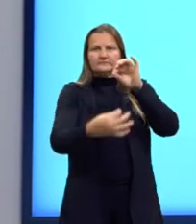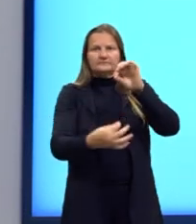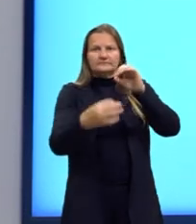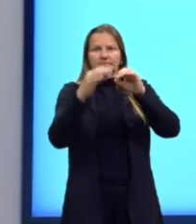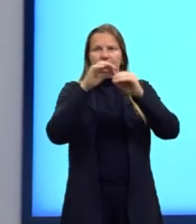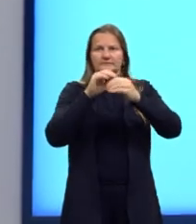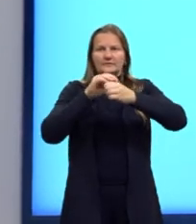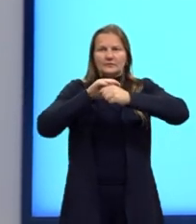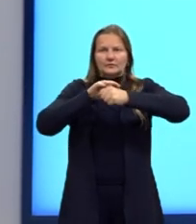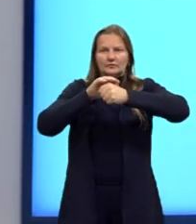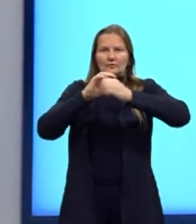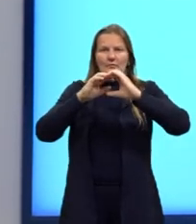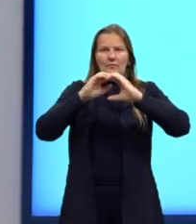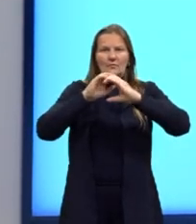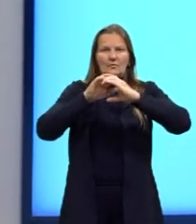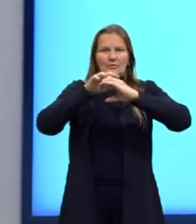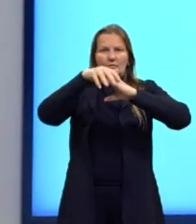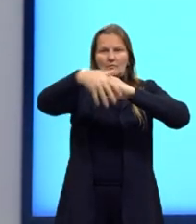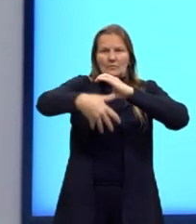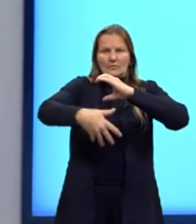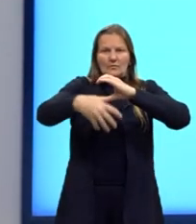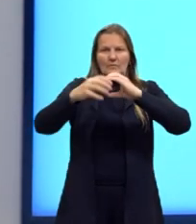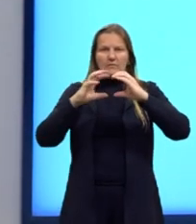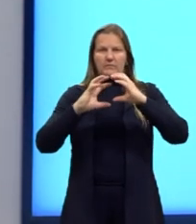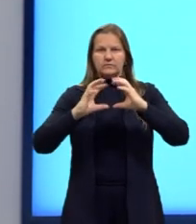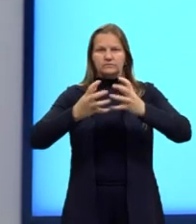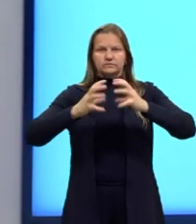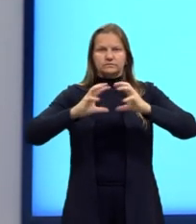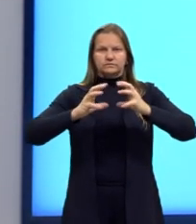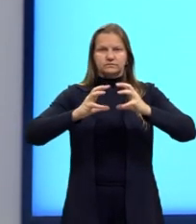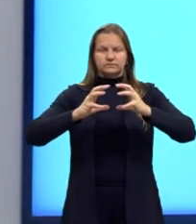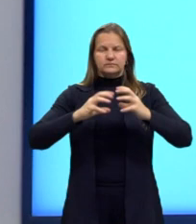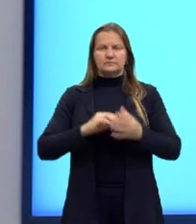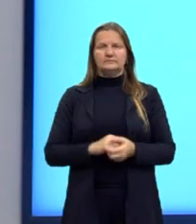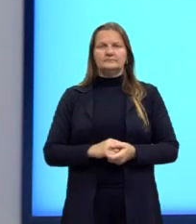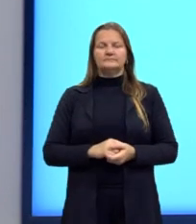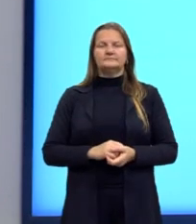diz, toda a superfície então que compõe a nossa figura.